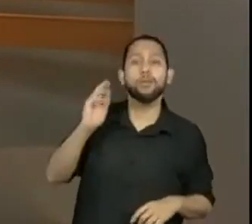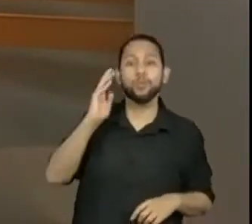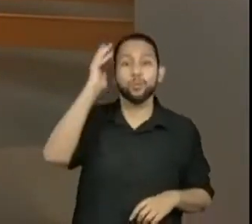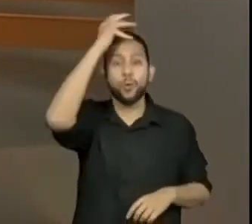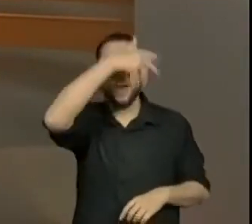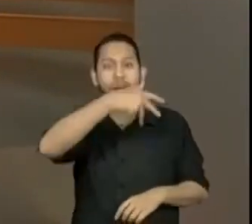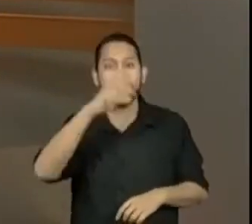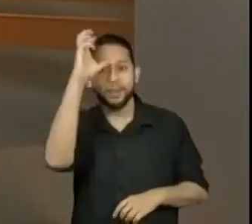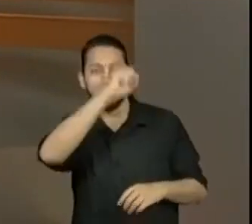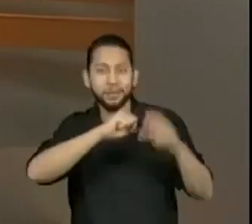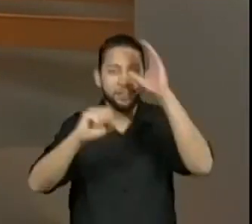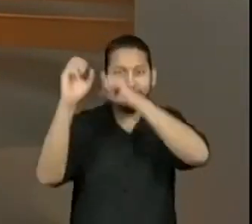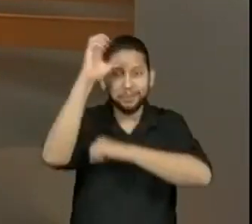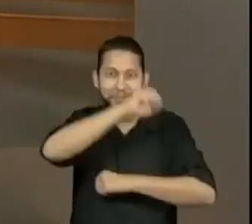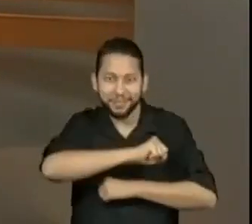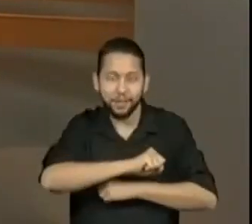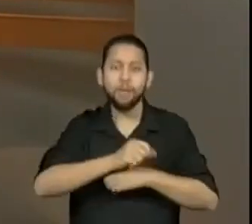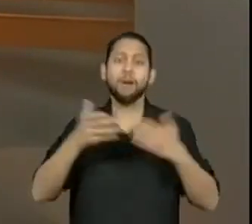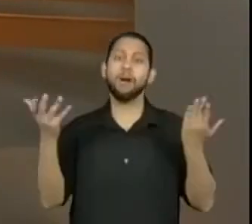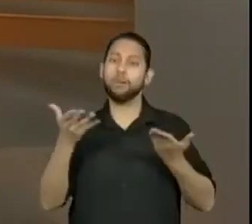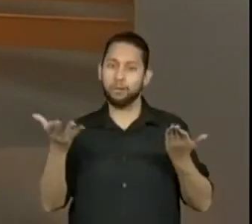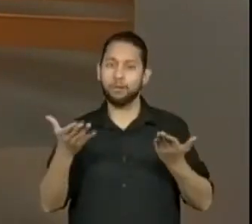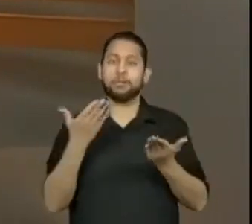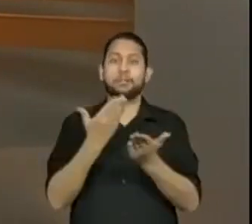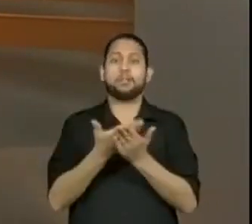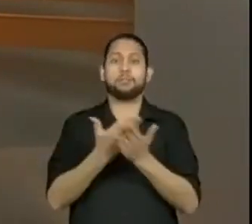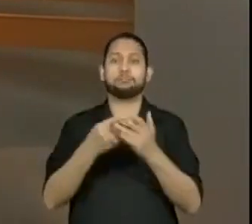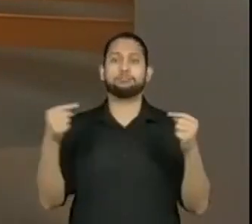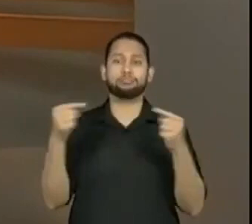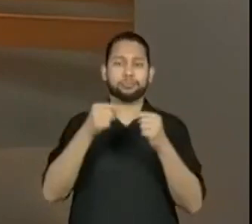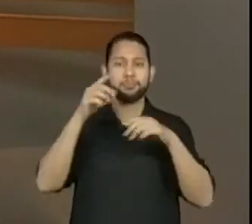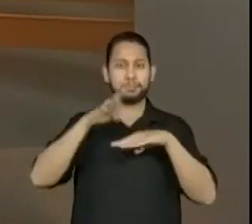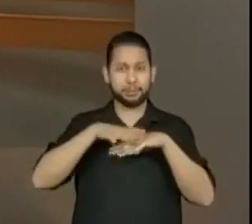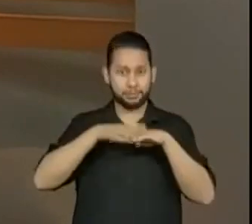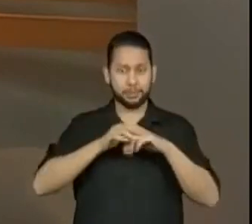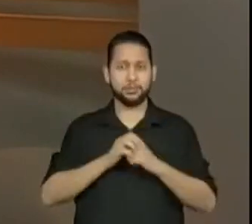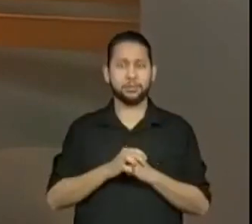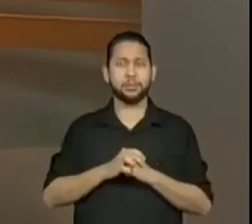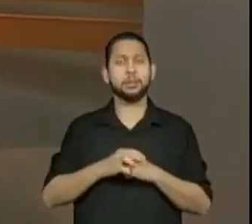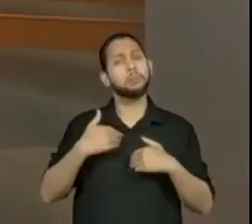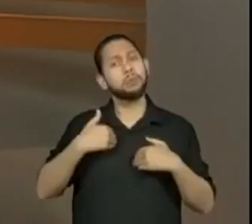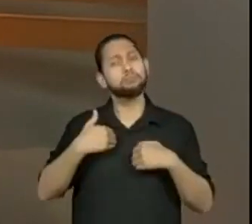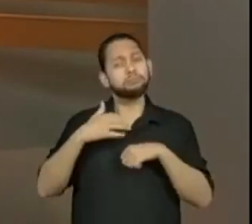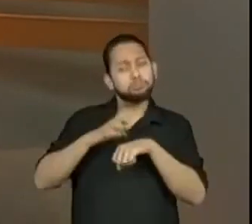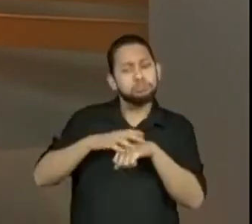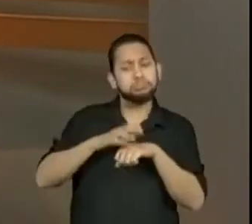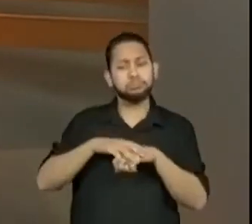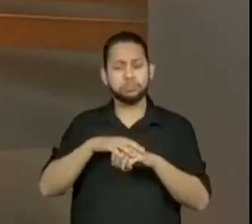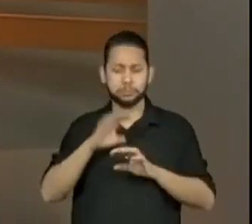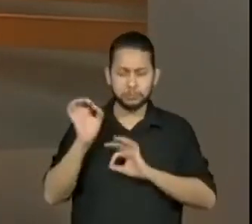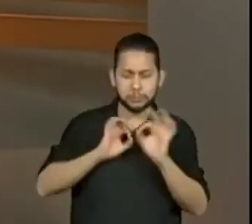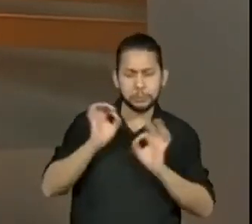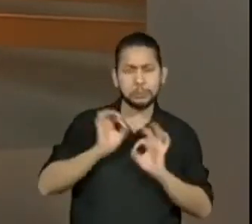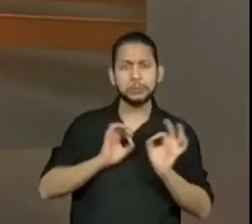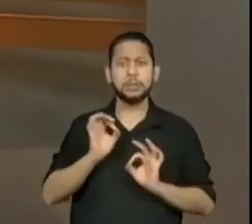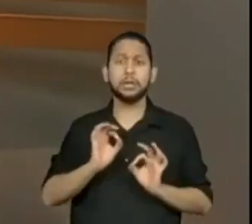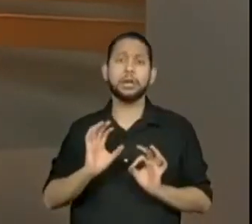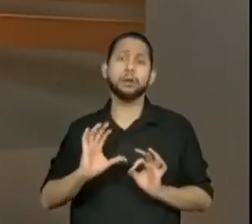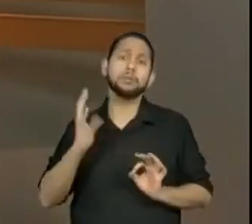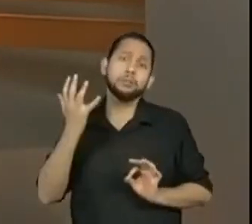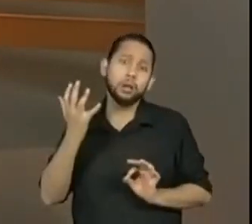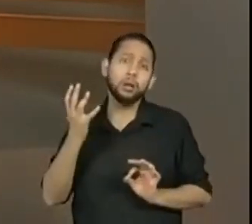a gente tem o quê? Aula de matemática. Certo? Essa é uma aula que ela já está preparada há um tempinho, né? Por algumas intercorrências,